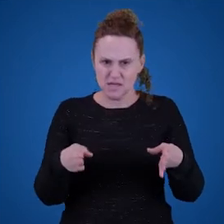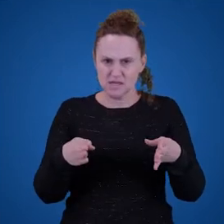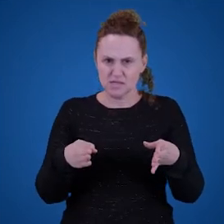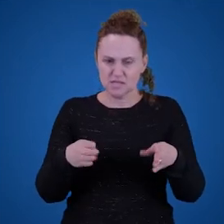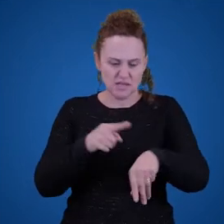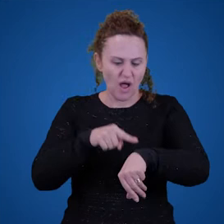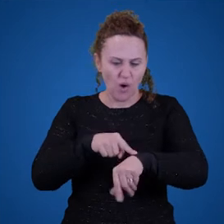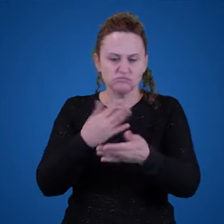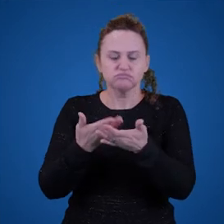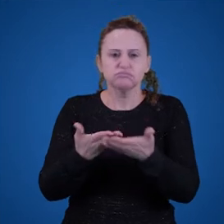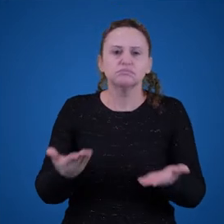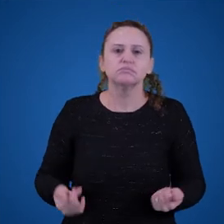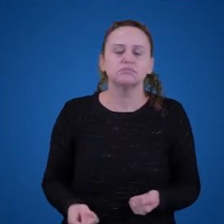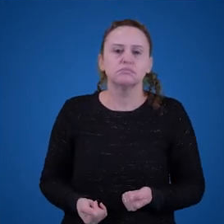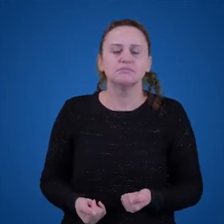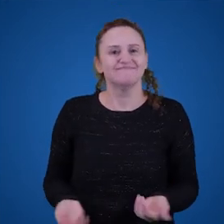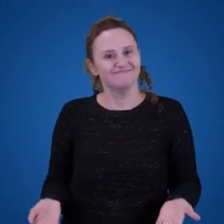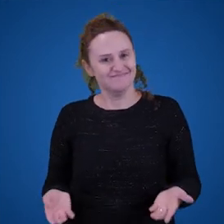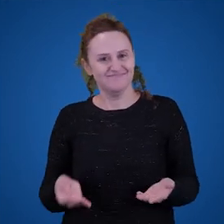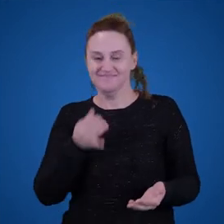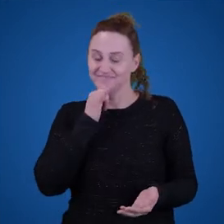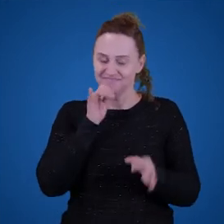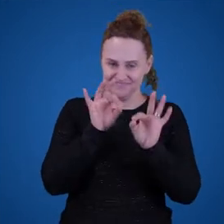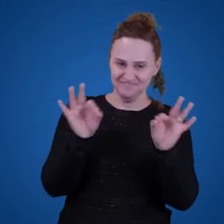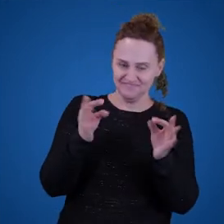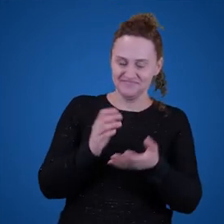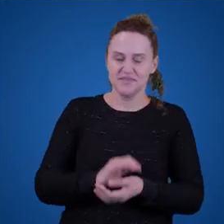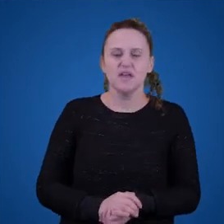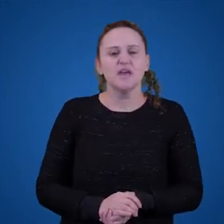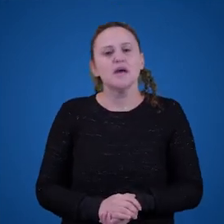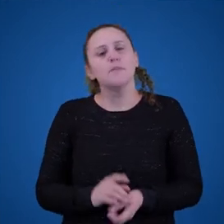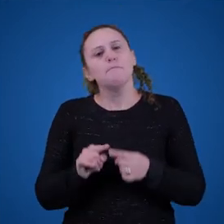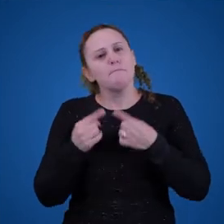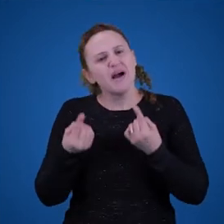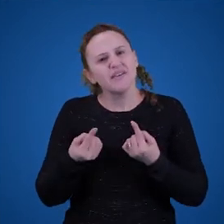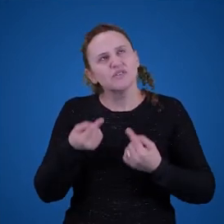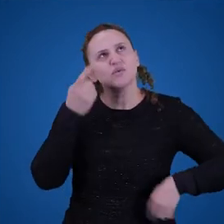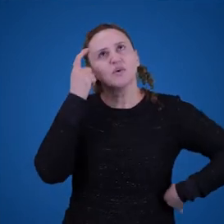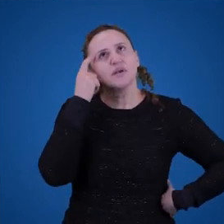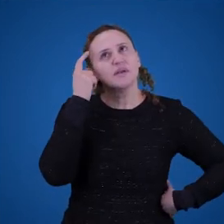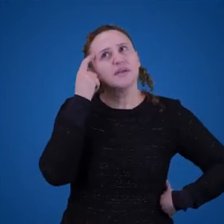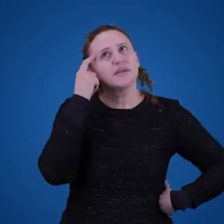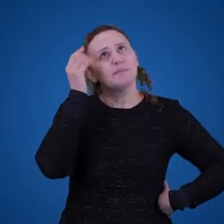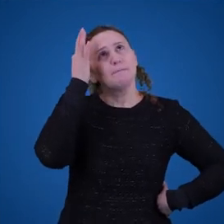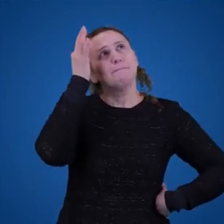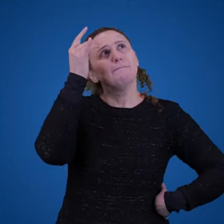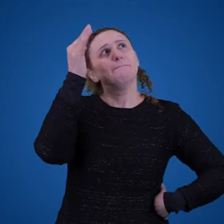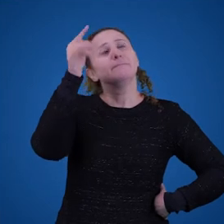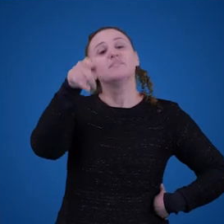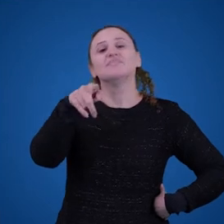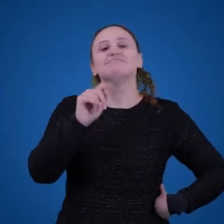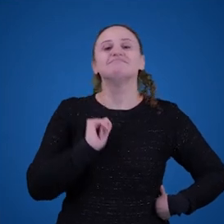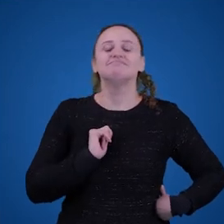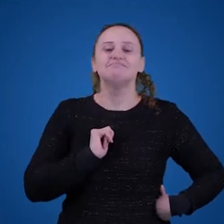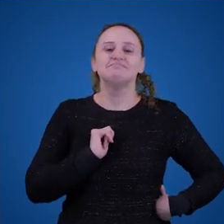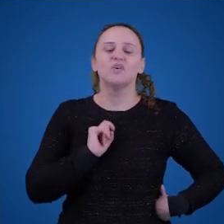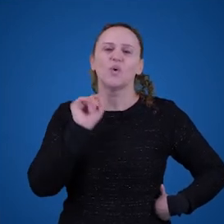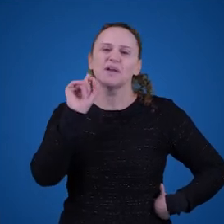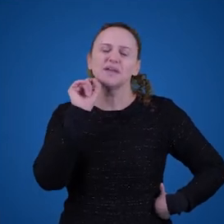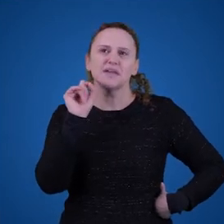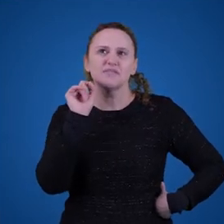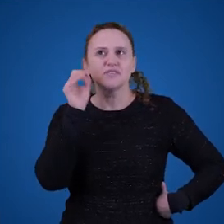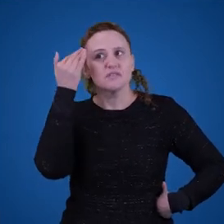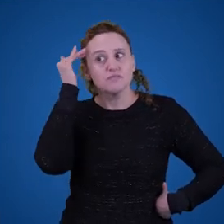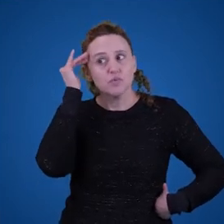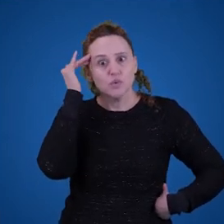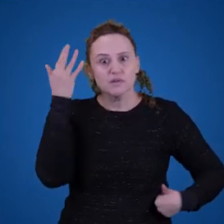e o que se passa na cabeça de vocês não é imagem mental, mas como vocês compreendem o que eu quero